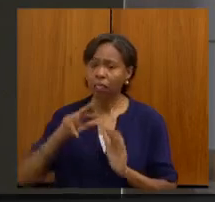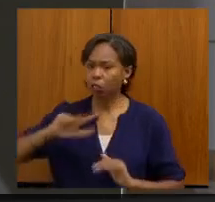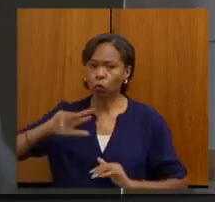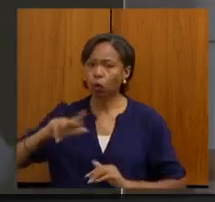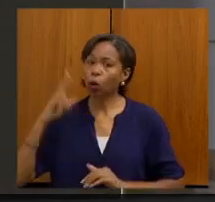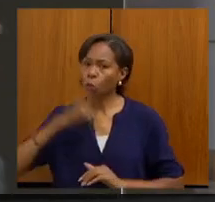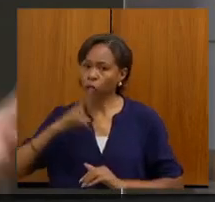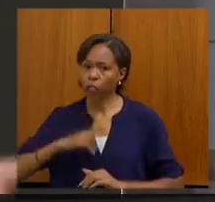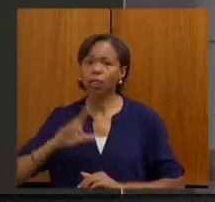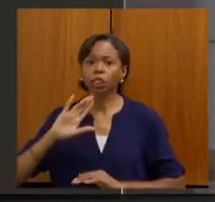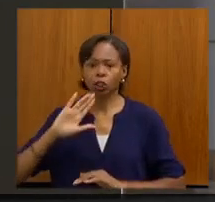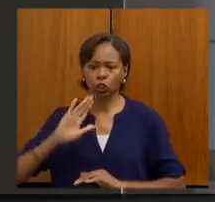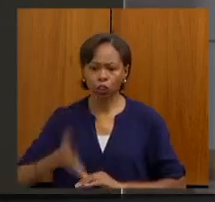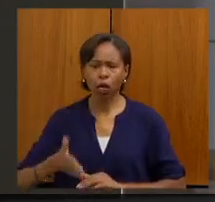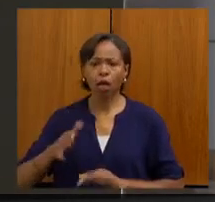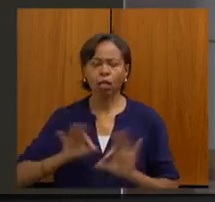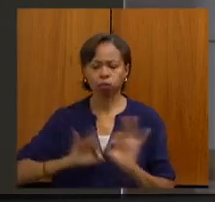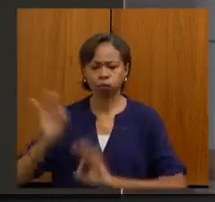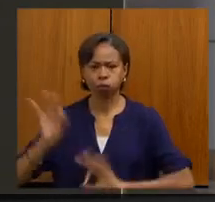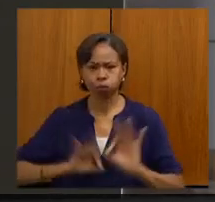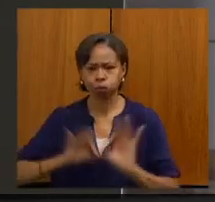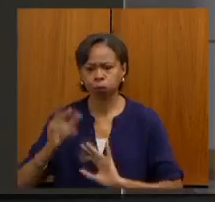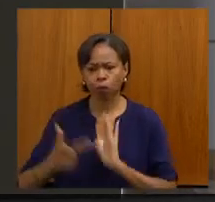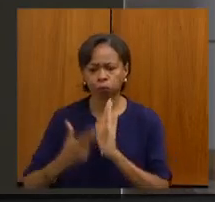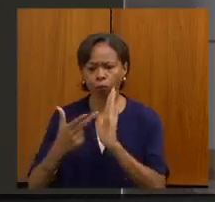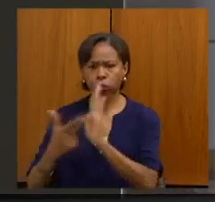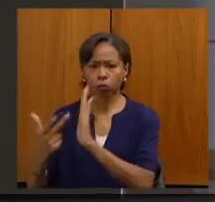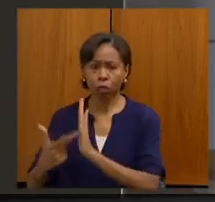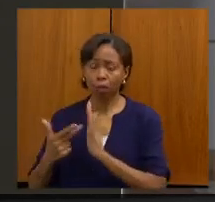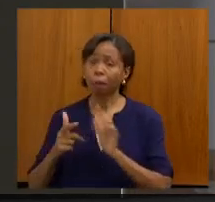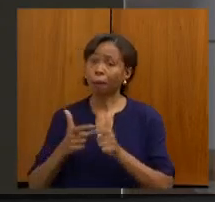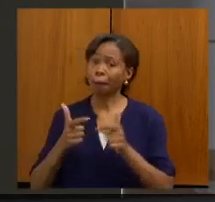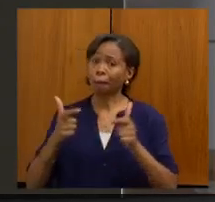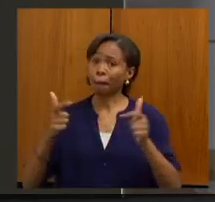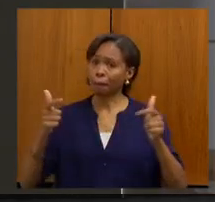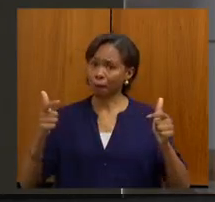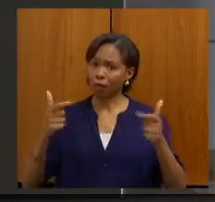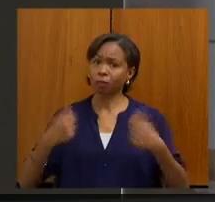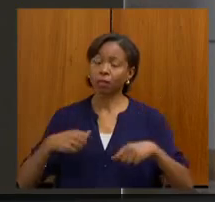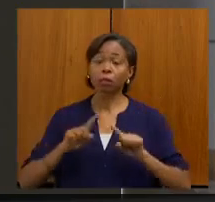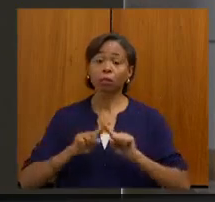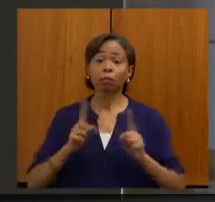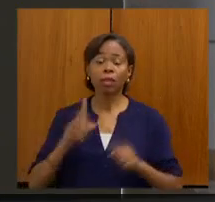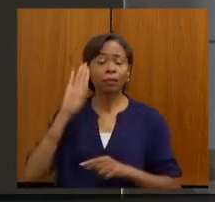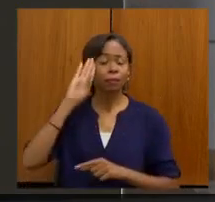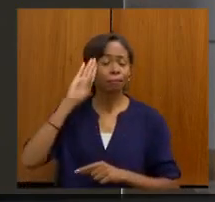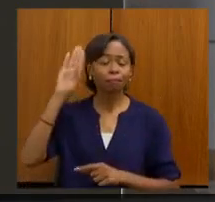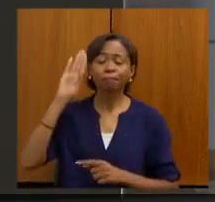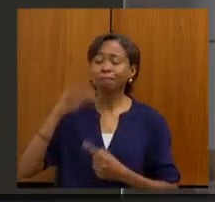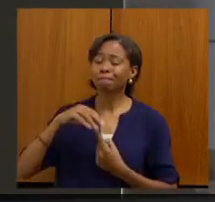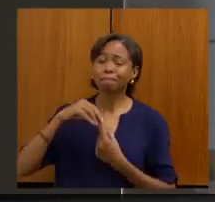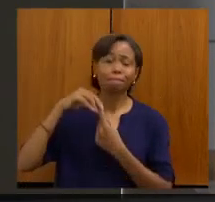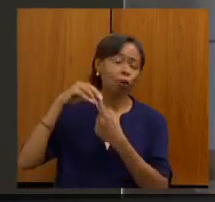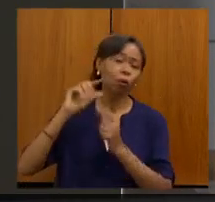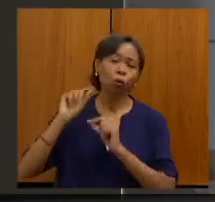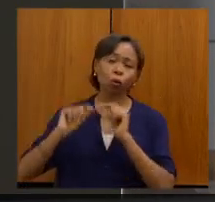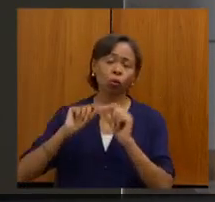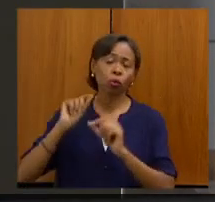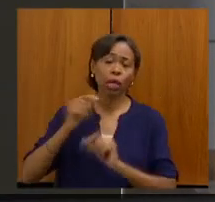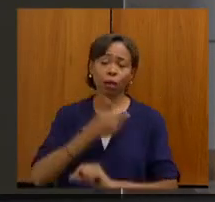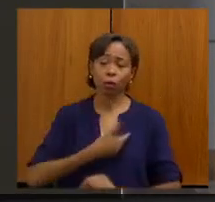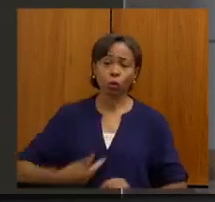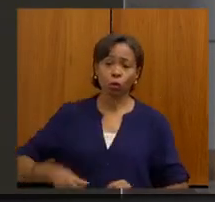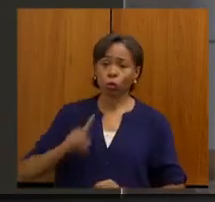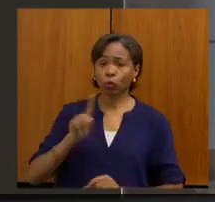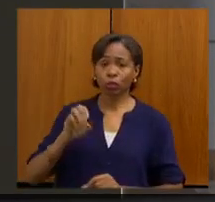acontecendo e a tendência é fazer essa ampliação. Mas, acima de tudo, o maior legado que o governador Romeu Zema, se o mandato